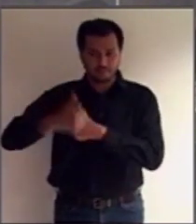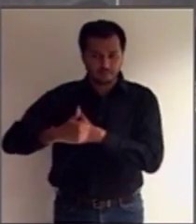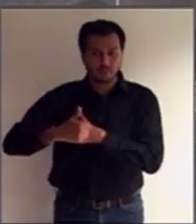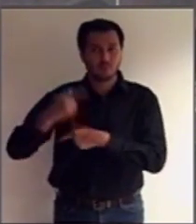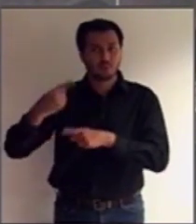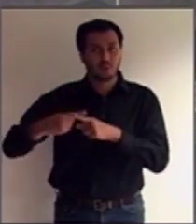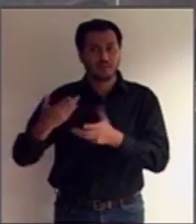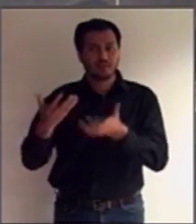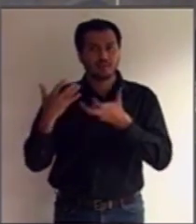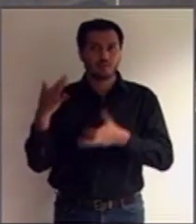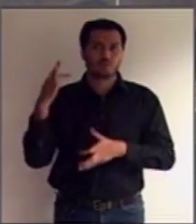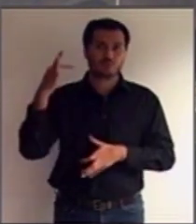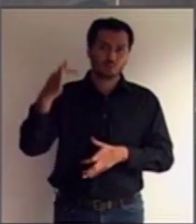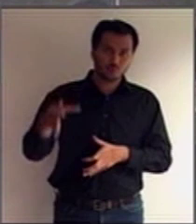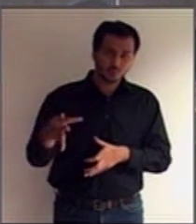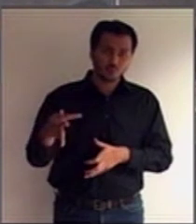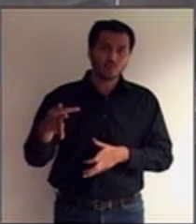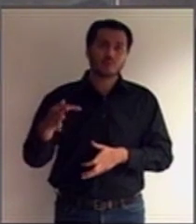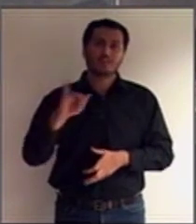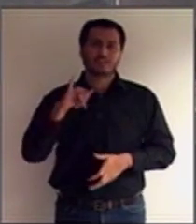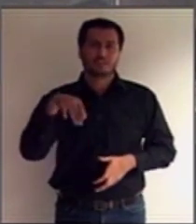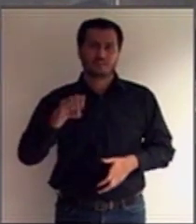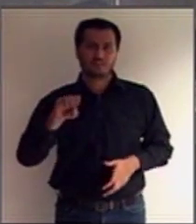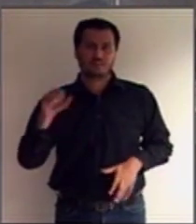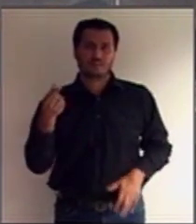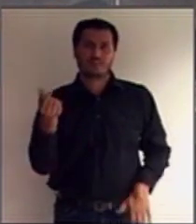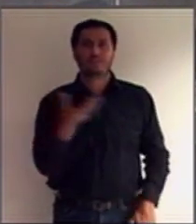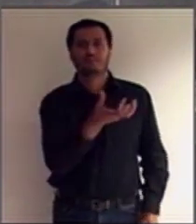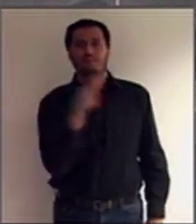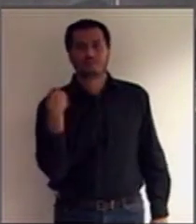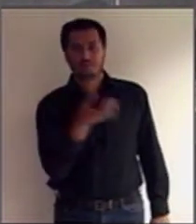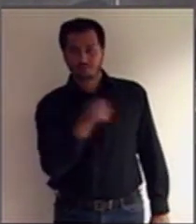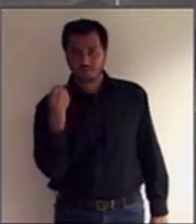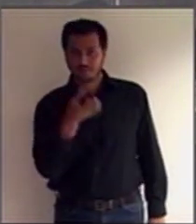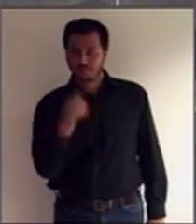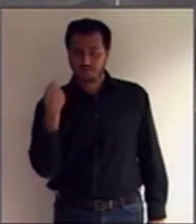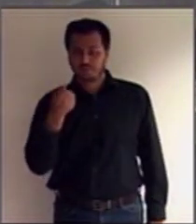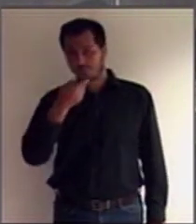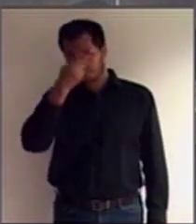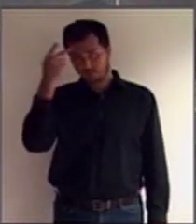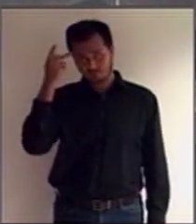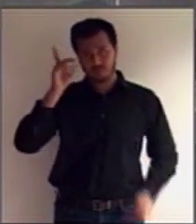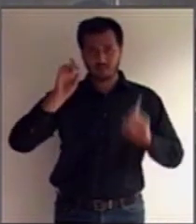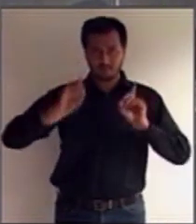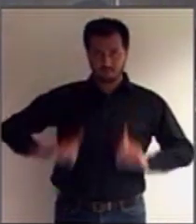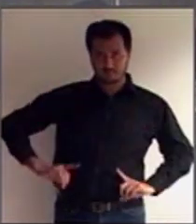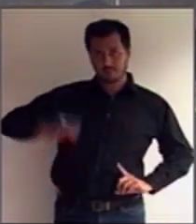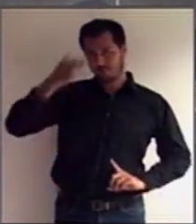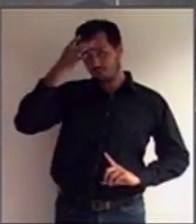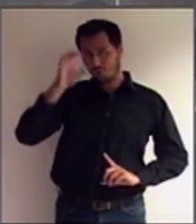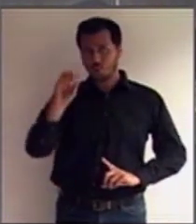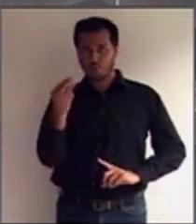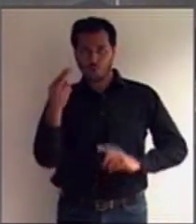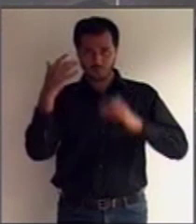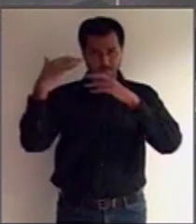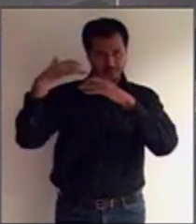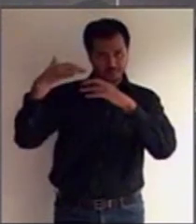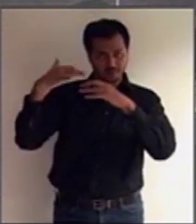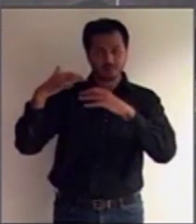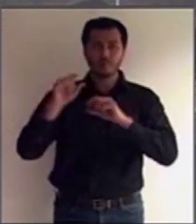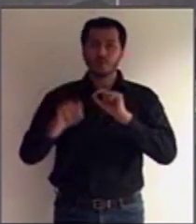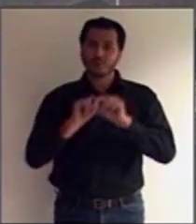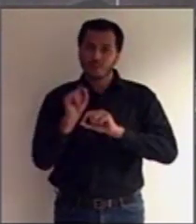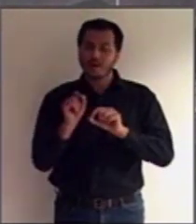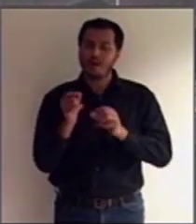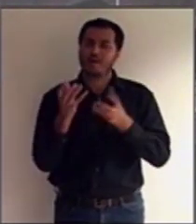recebimento da pensão previdenciária por parte das pessoas com deficiência intelectual e mental só é